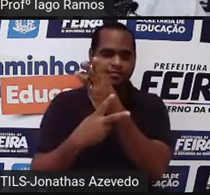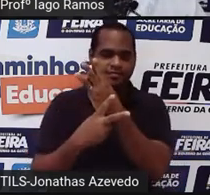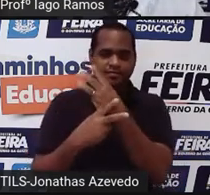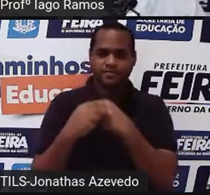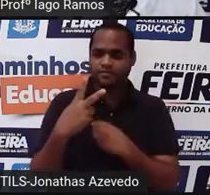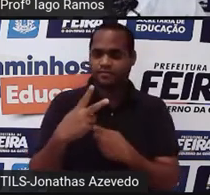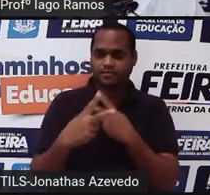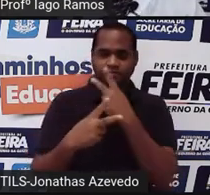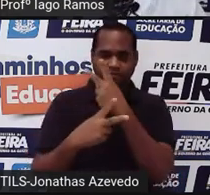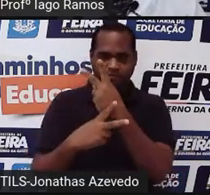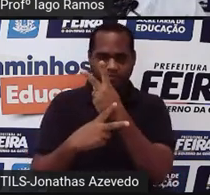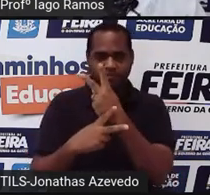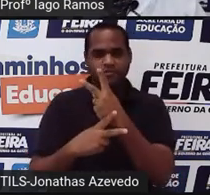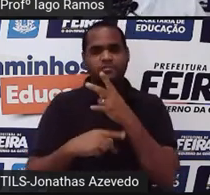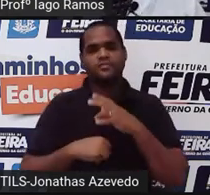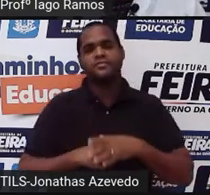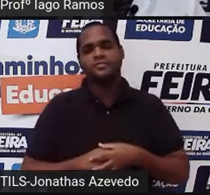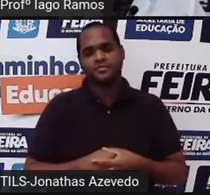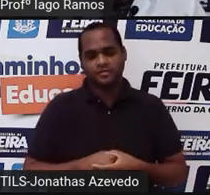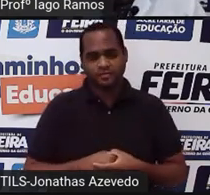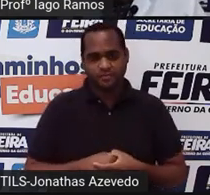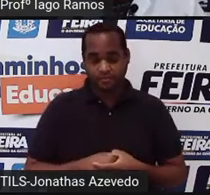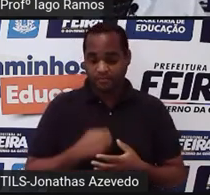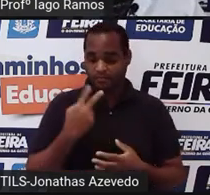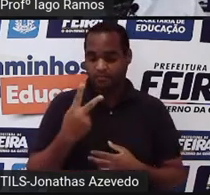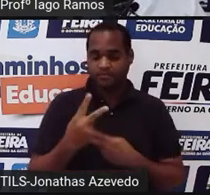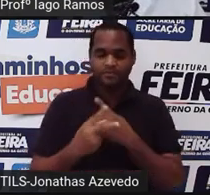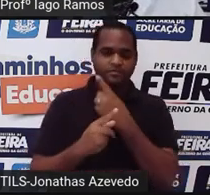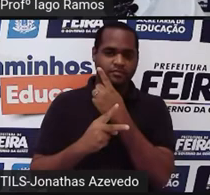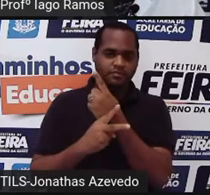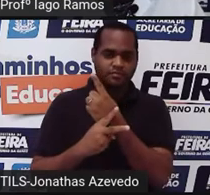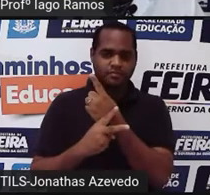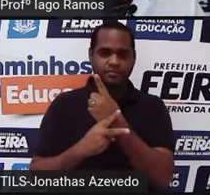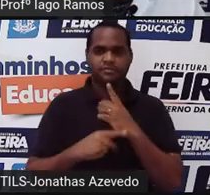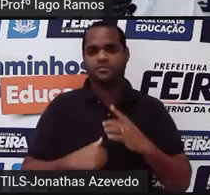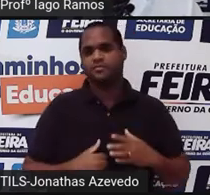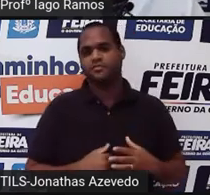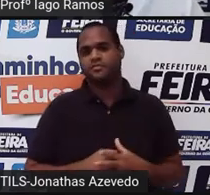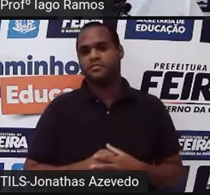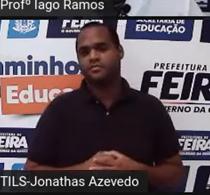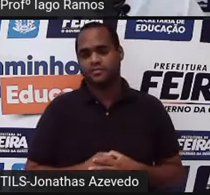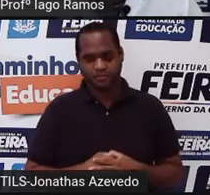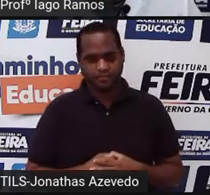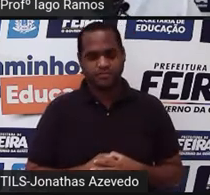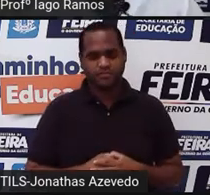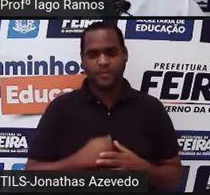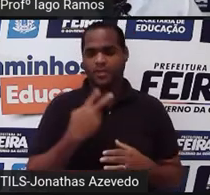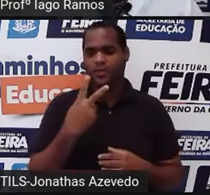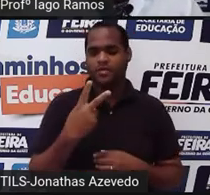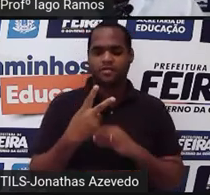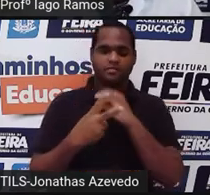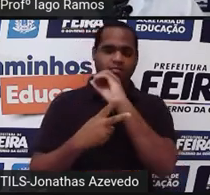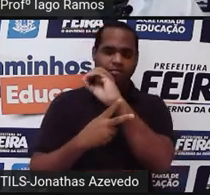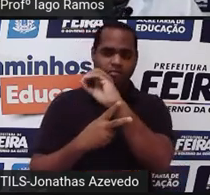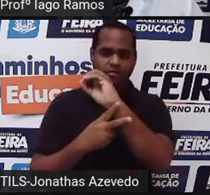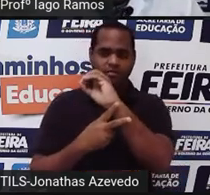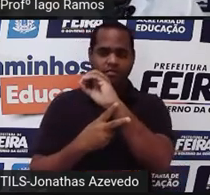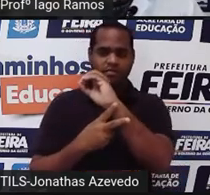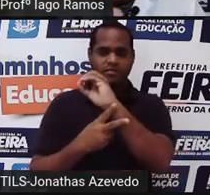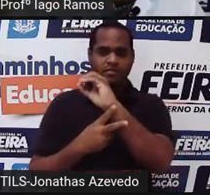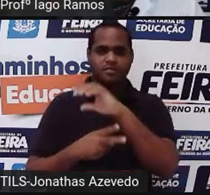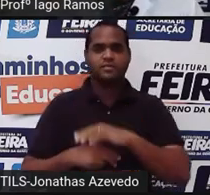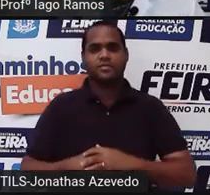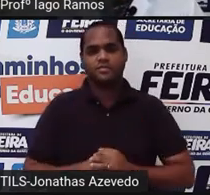depois 2 elevado a 1, até chegar no zero, 2 elevado a 0. Beleza?